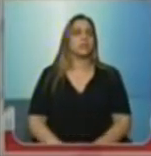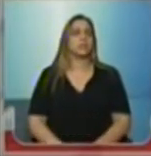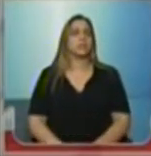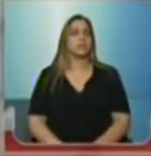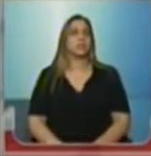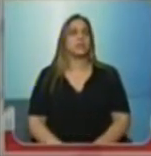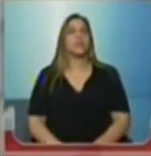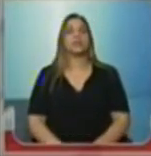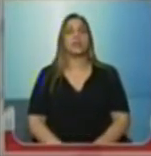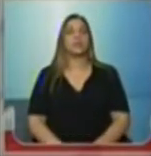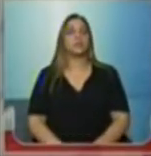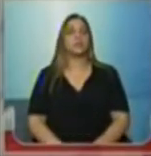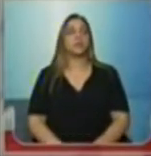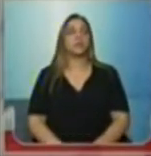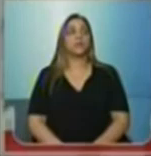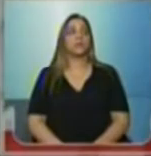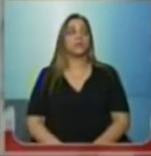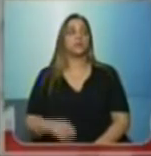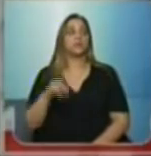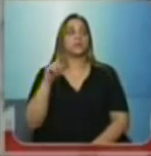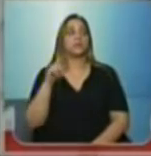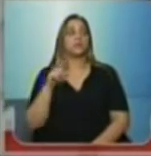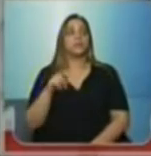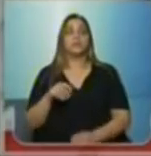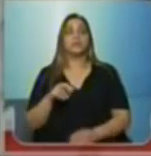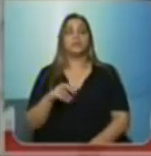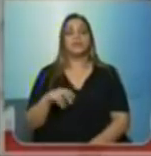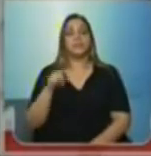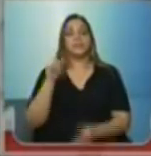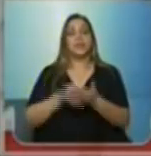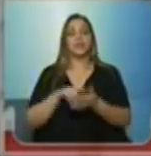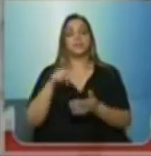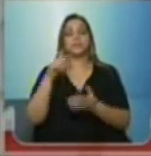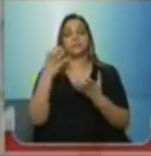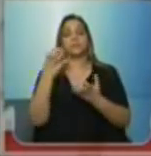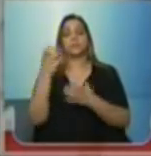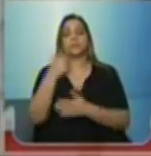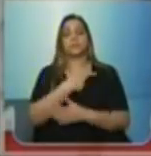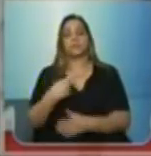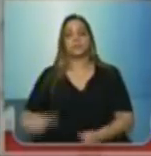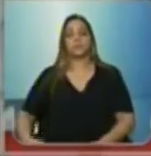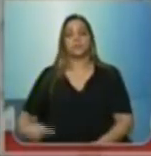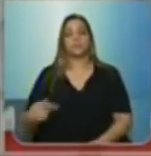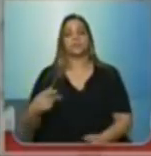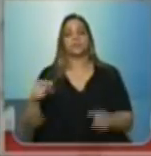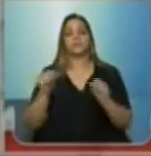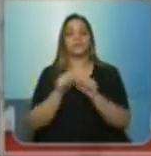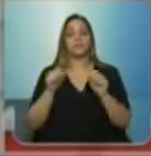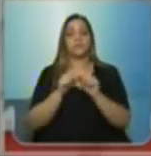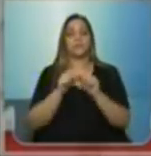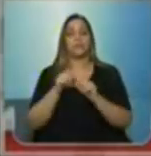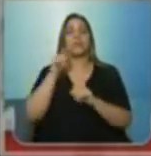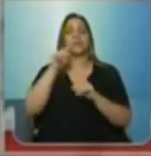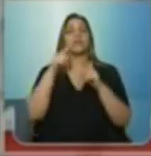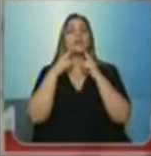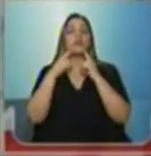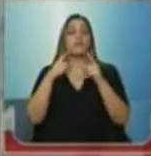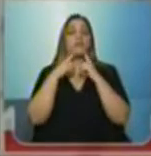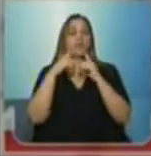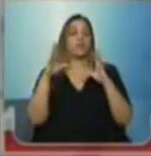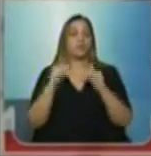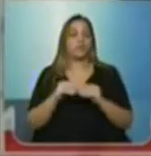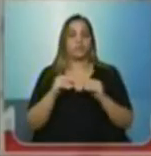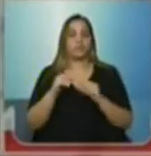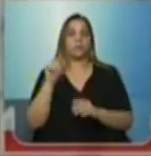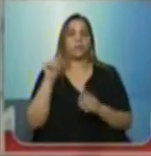que nós estamos vivendo. Então, tinha, senhor presidente, que fazer aqui esse comentário, porque essa pesquisa